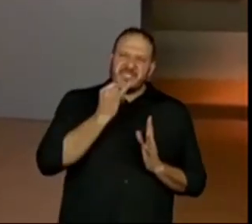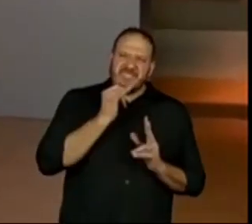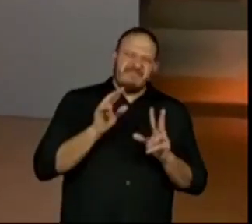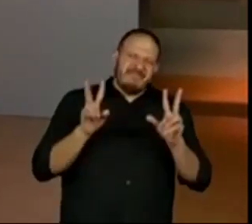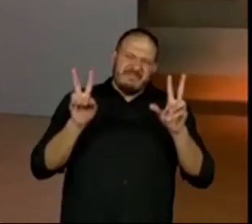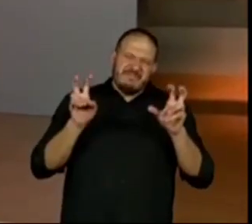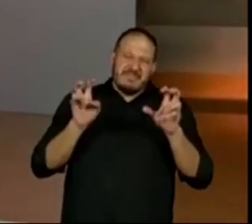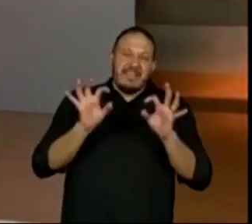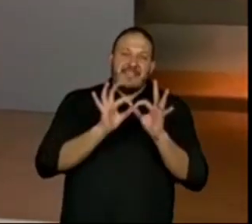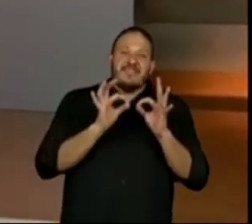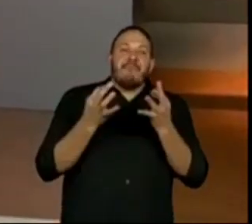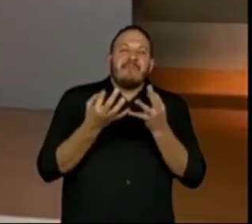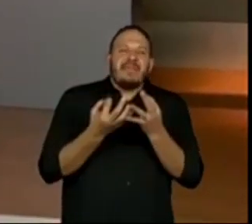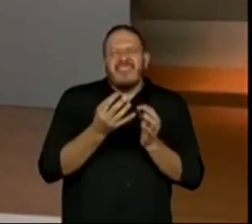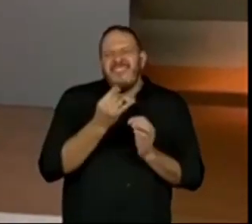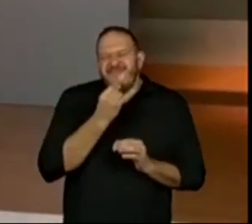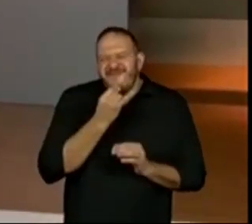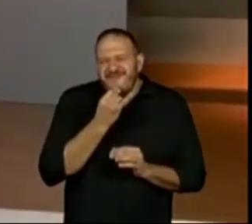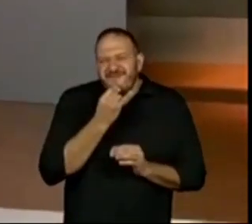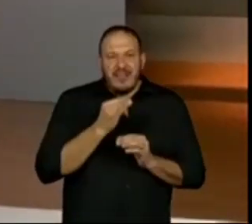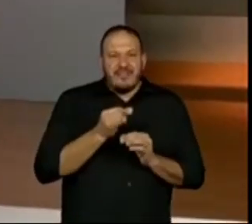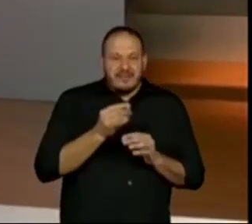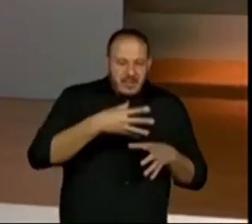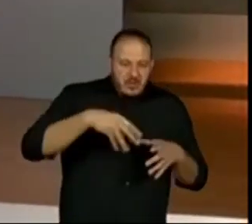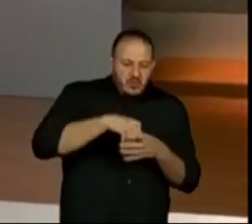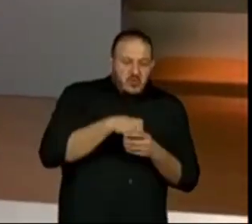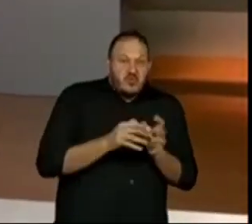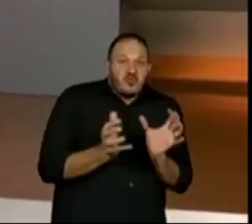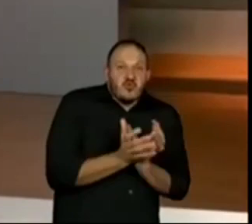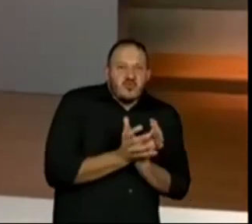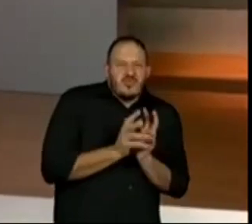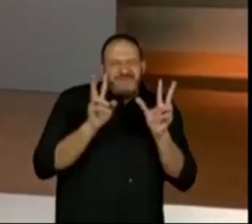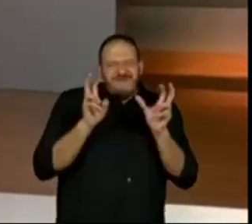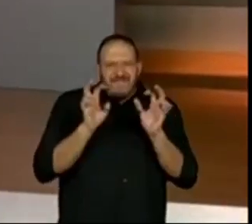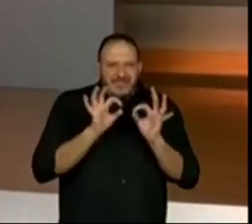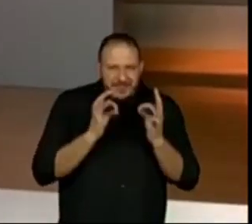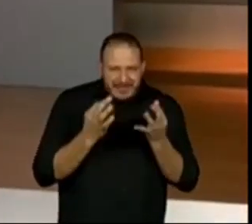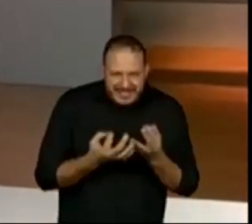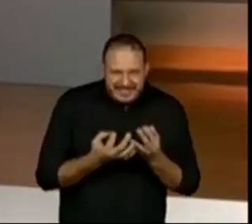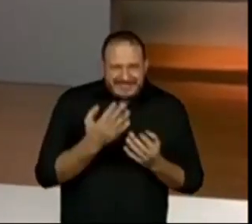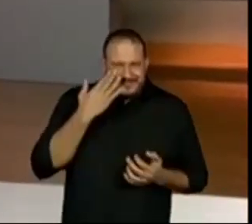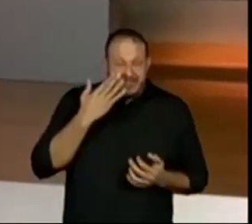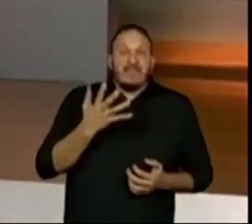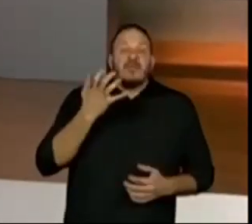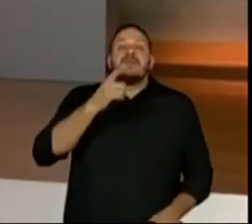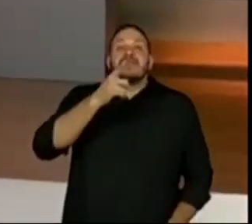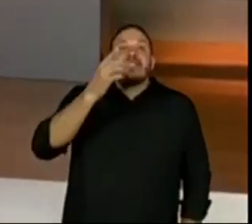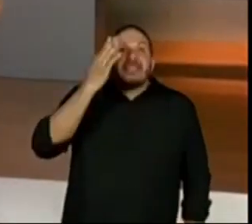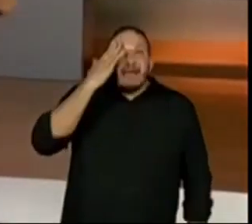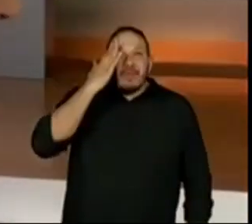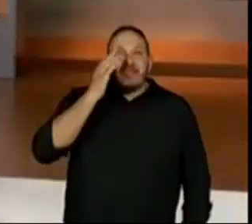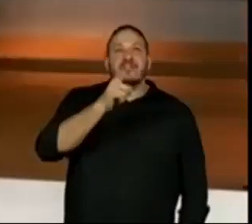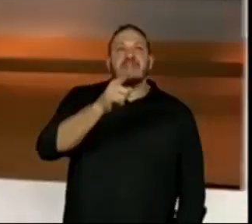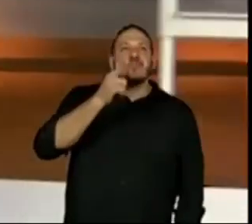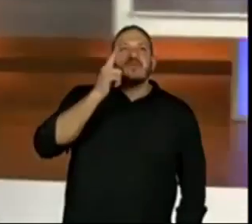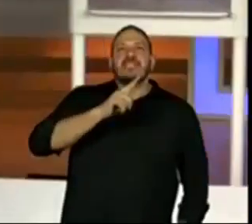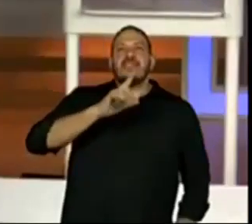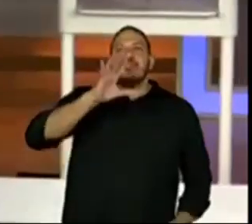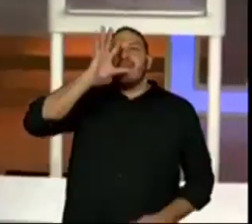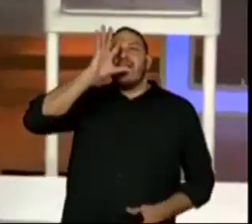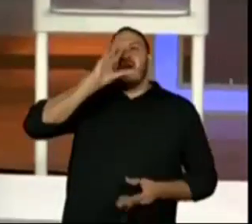haveria uma continuação. A gente sabe que tem que passar o texto todinho a limpo. Eu quero saber se vocês compreenderam